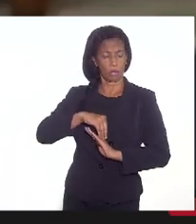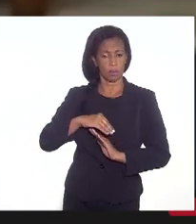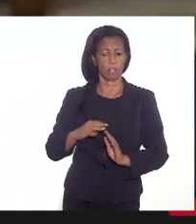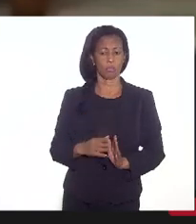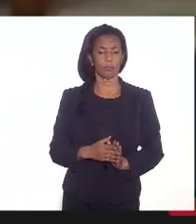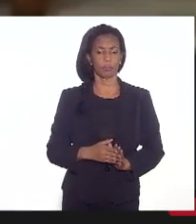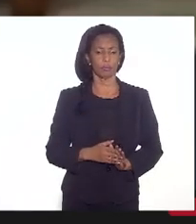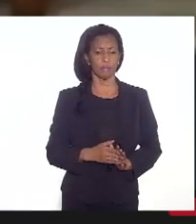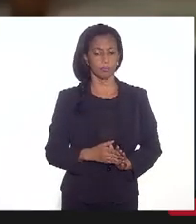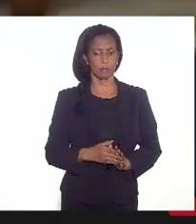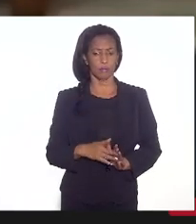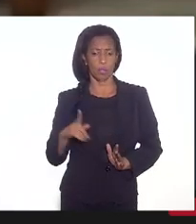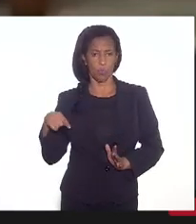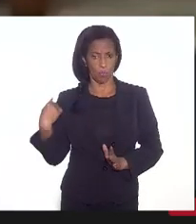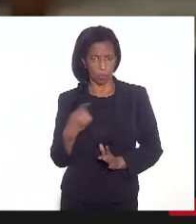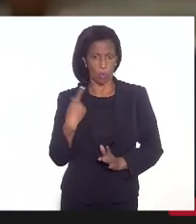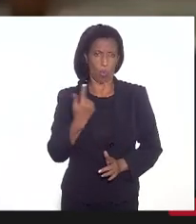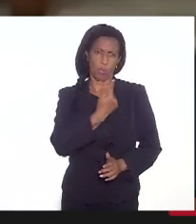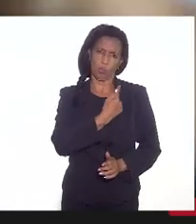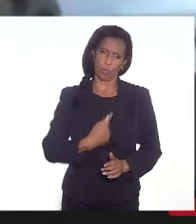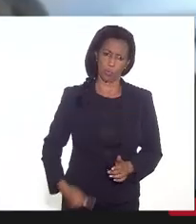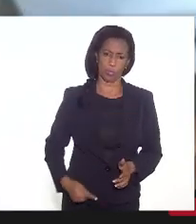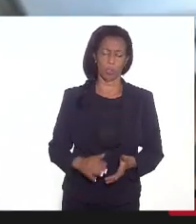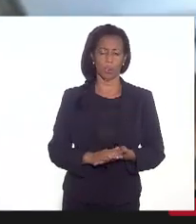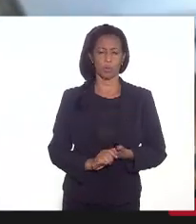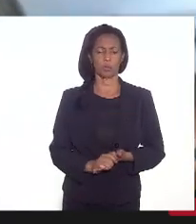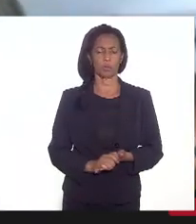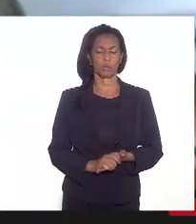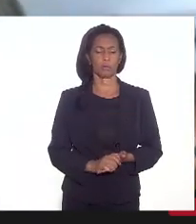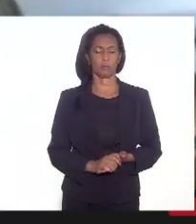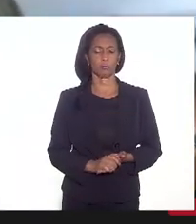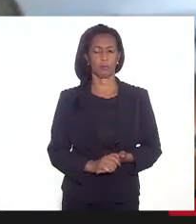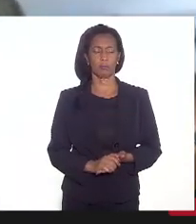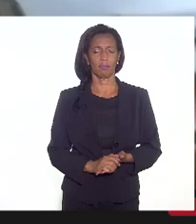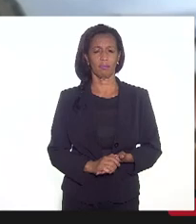assinado aqui por nós, pelo governador, mas tem uma fundamentação.